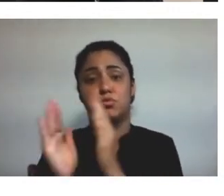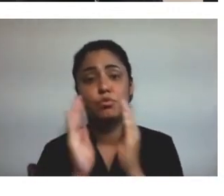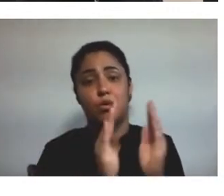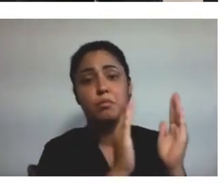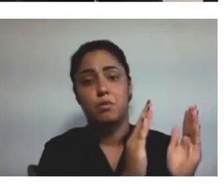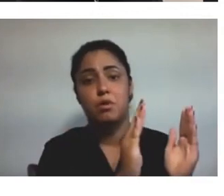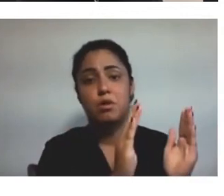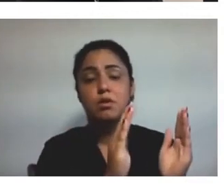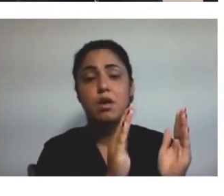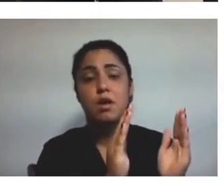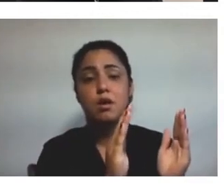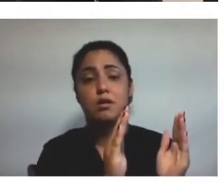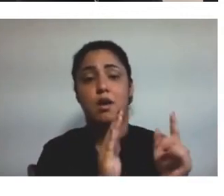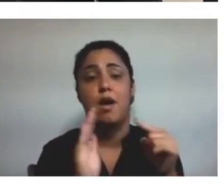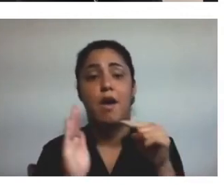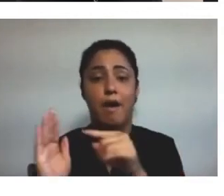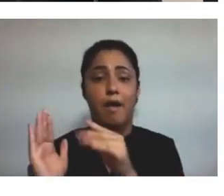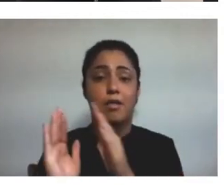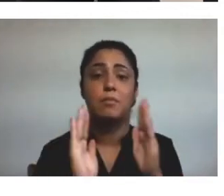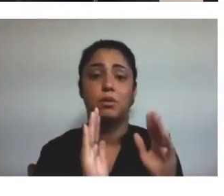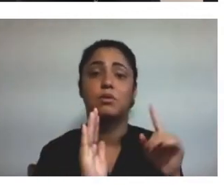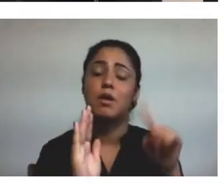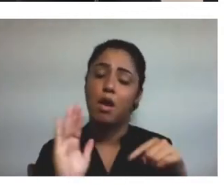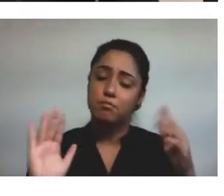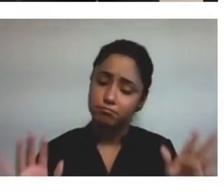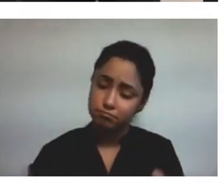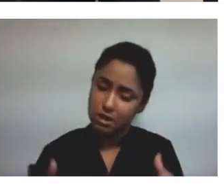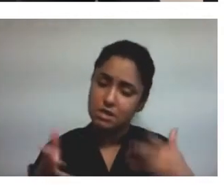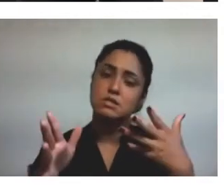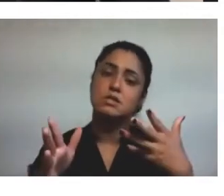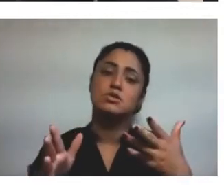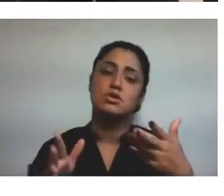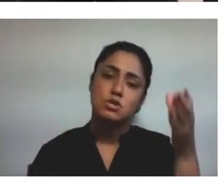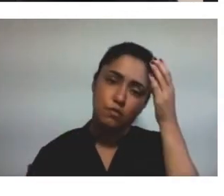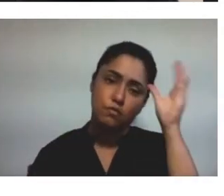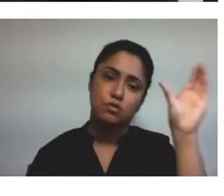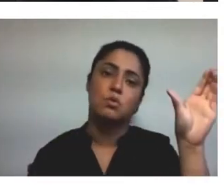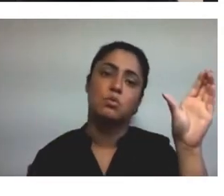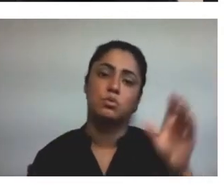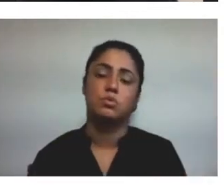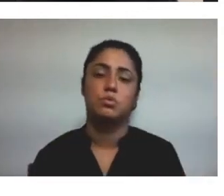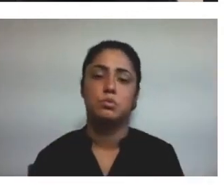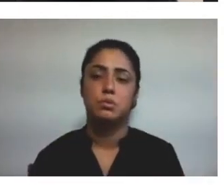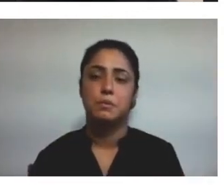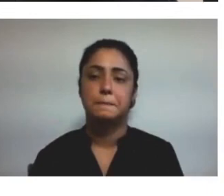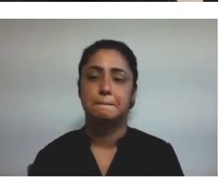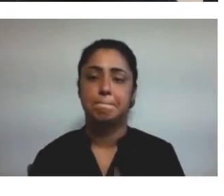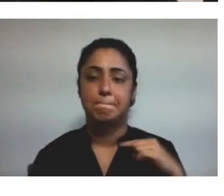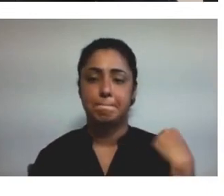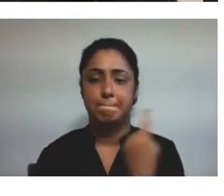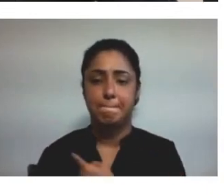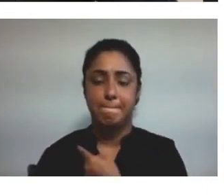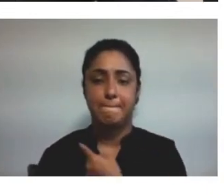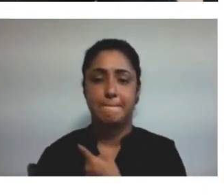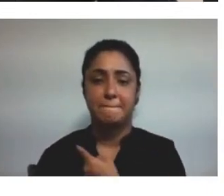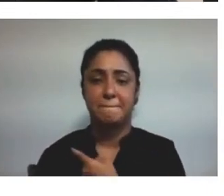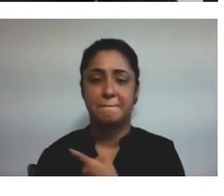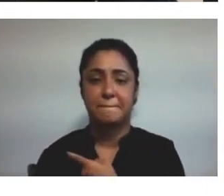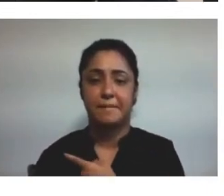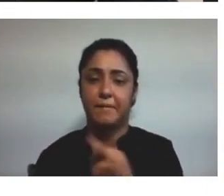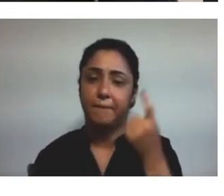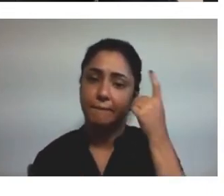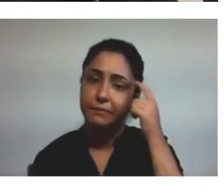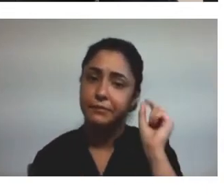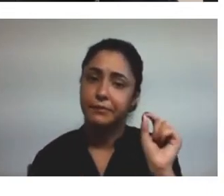biblioteca ali como um produtor de atividades culturais, né? Porque a gente acaba que, em muitas instituições, a